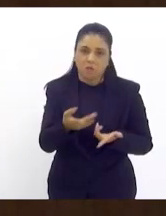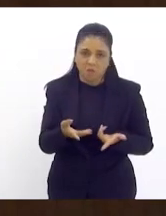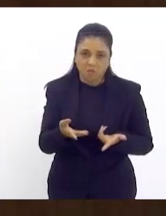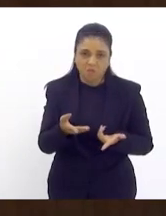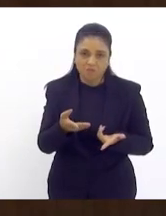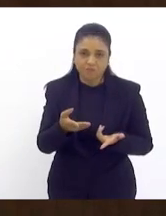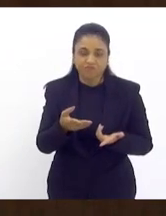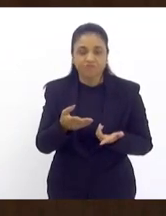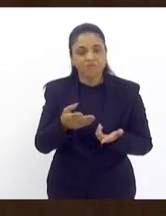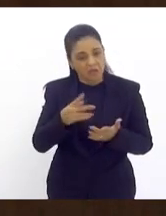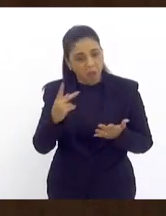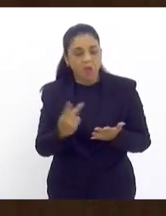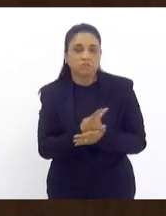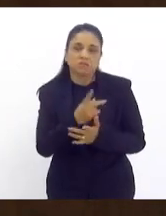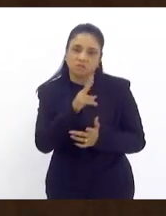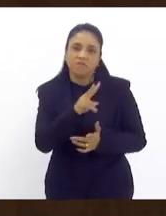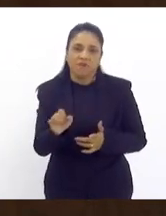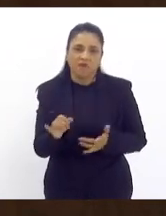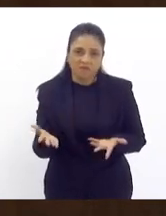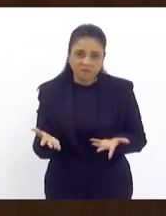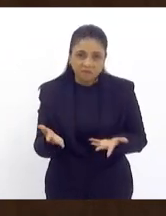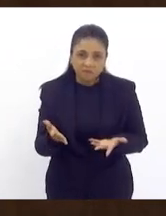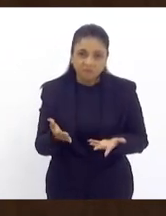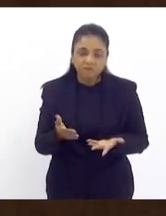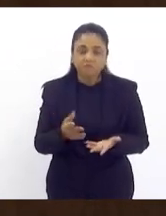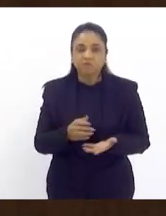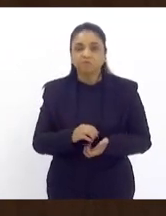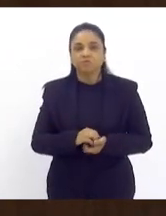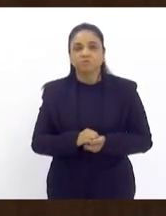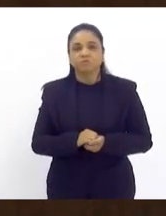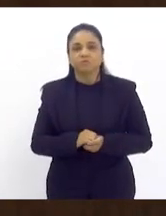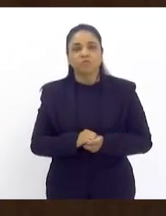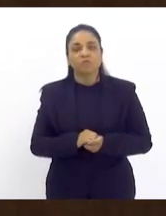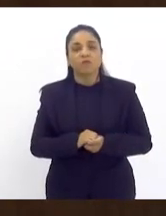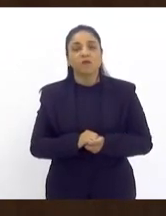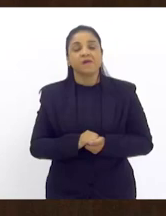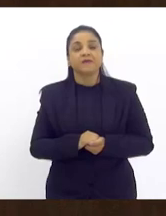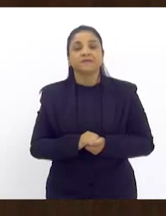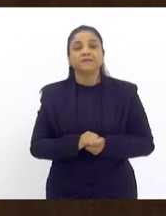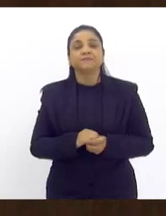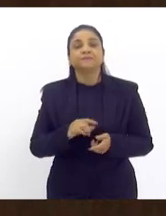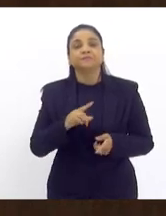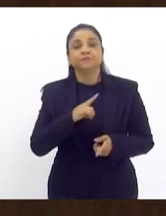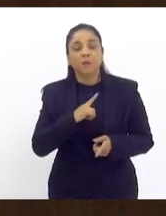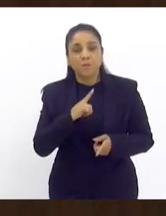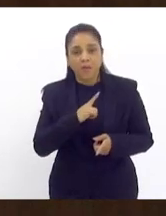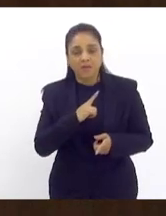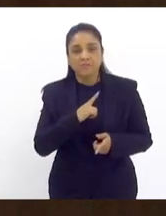ocorrerão e nós temos um déficit imenso